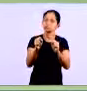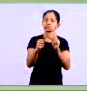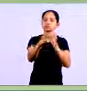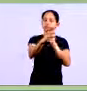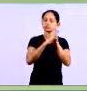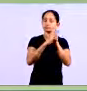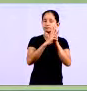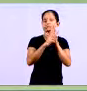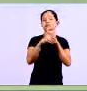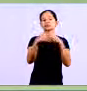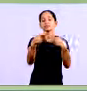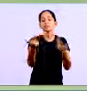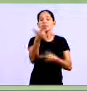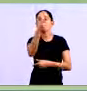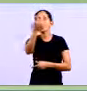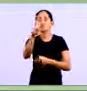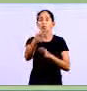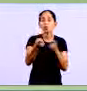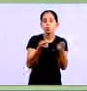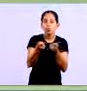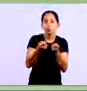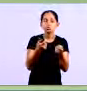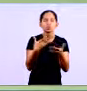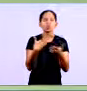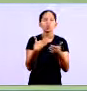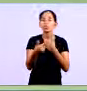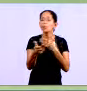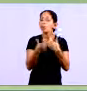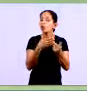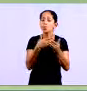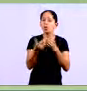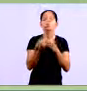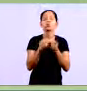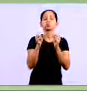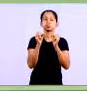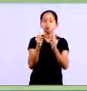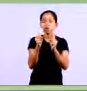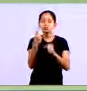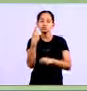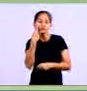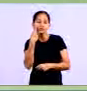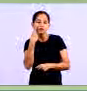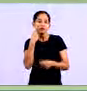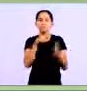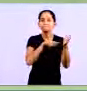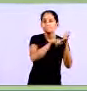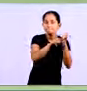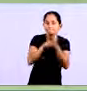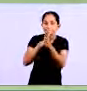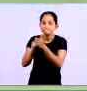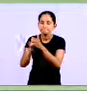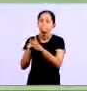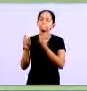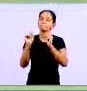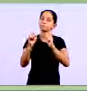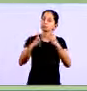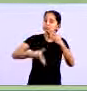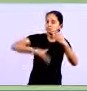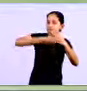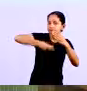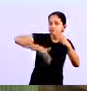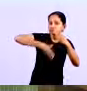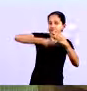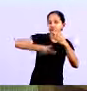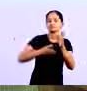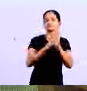Controle de alguma forma de pagamento que você tenha Então existem vários controles que podem ser implementados E a depender da